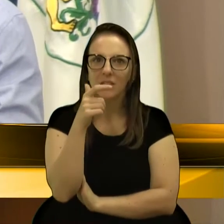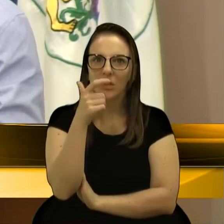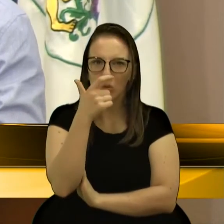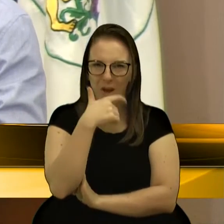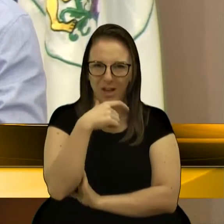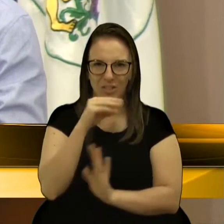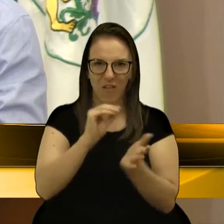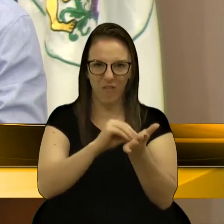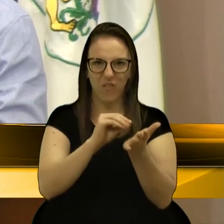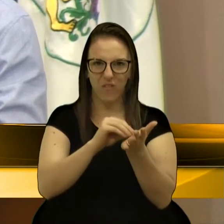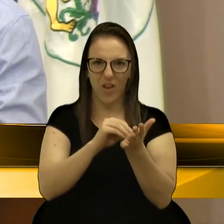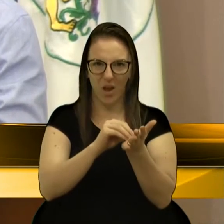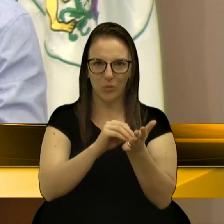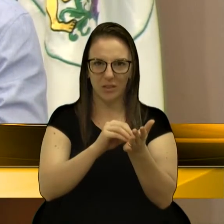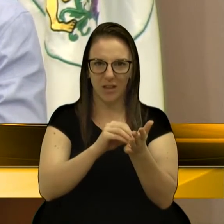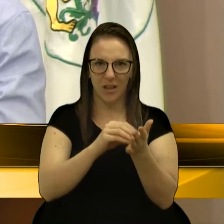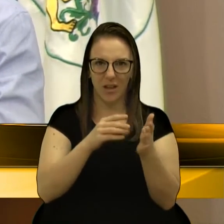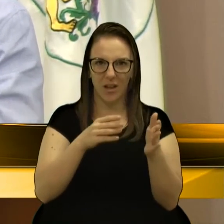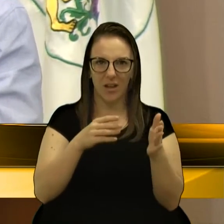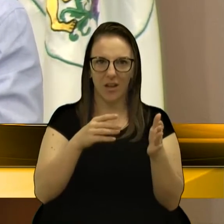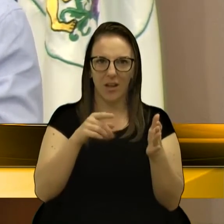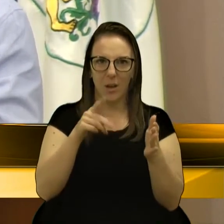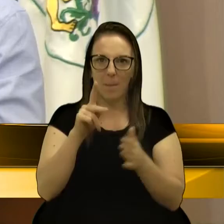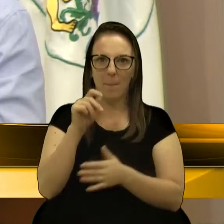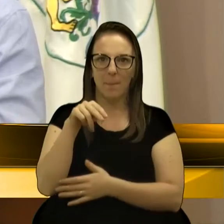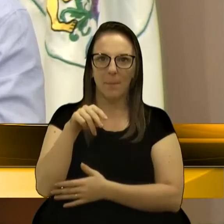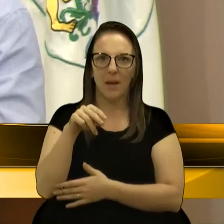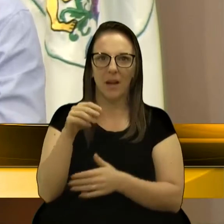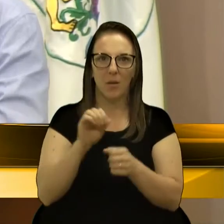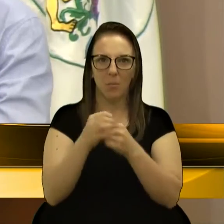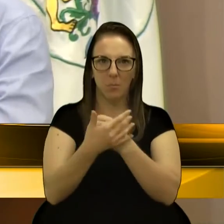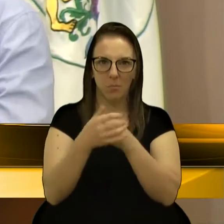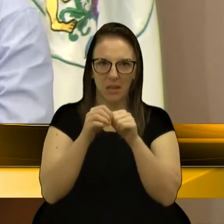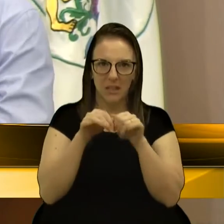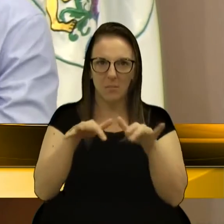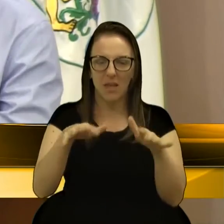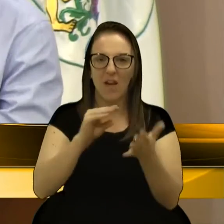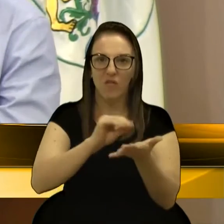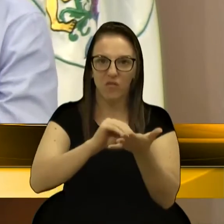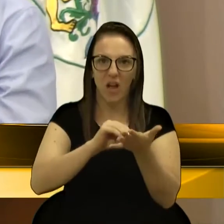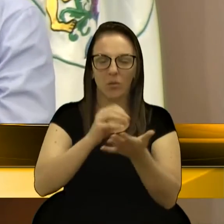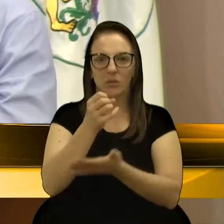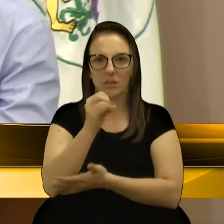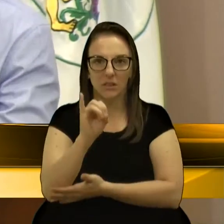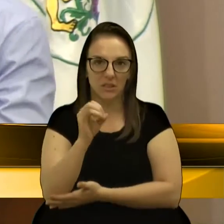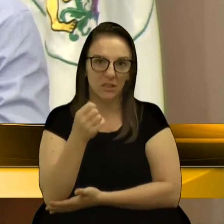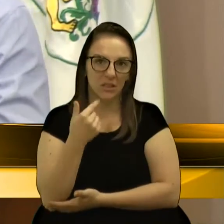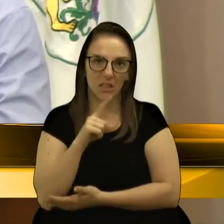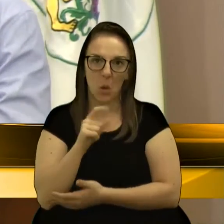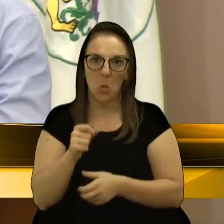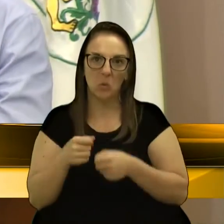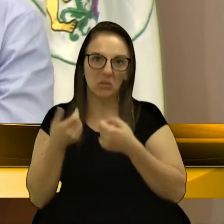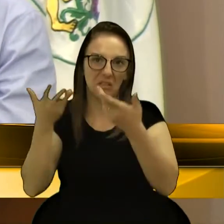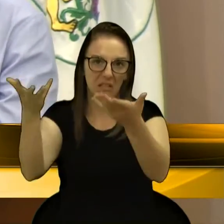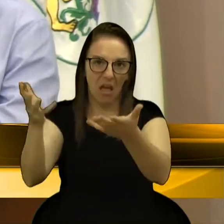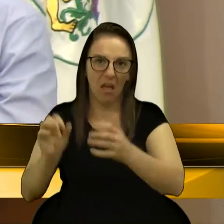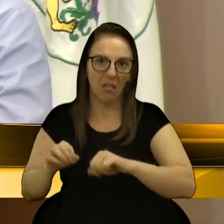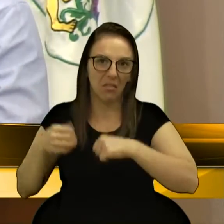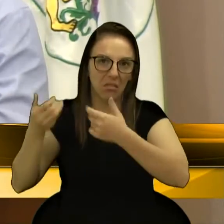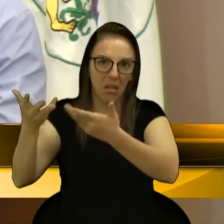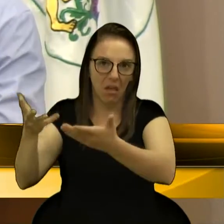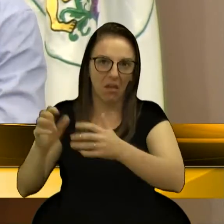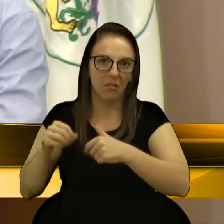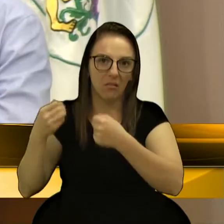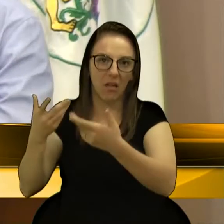leito na pandemia? E agora venham gritar aqui, dizendo porque temos que cobrar, porque não estão ajudando, porque a